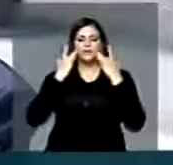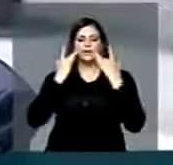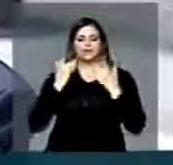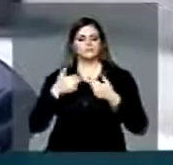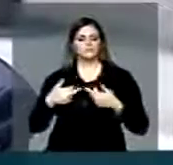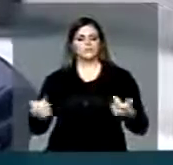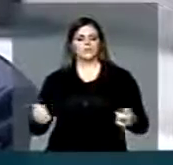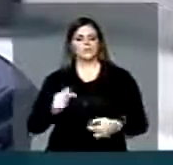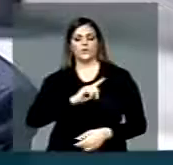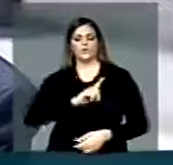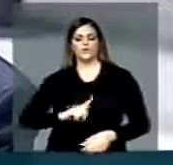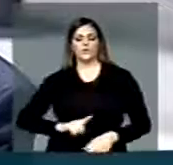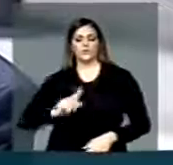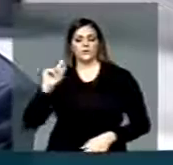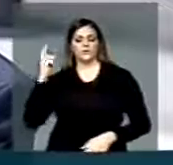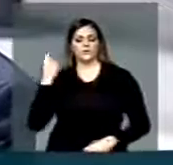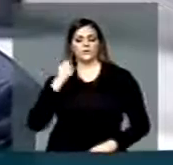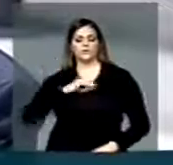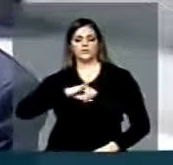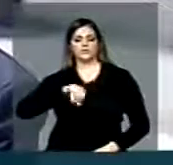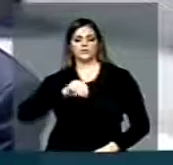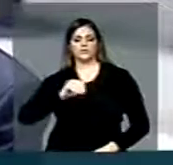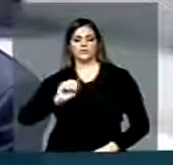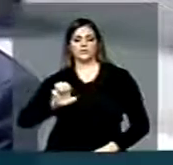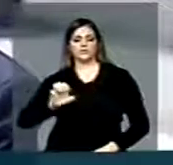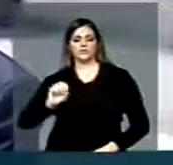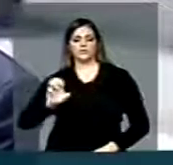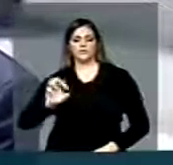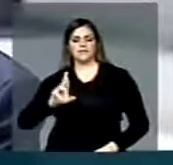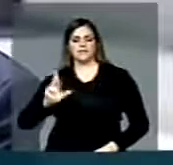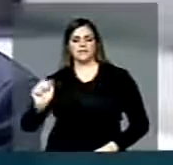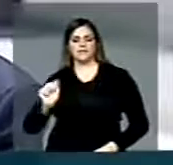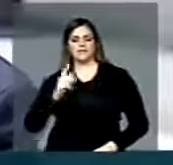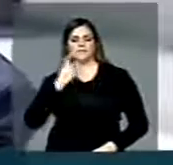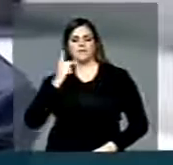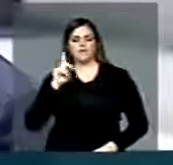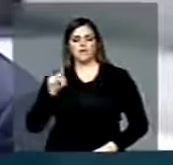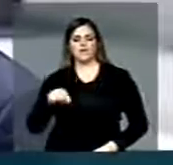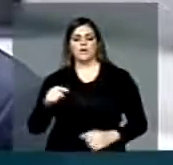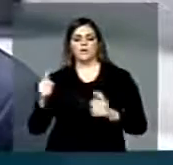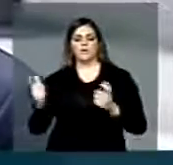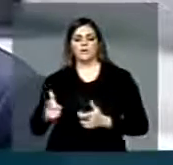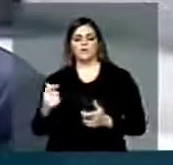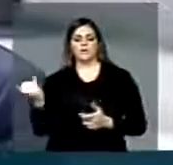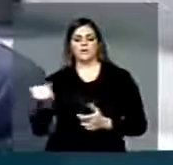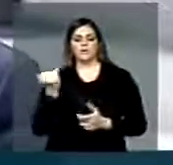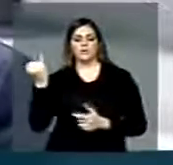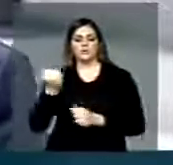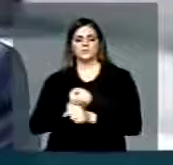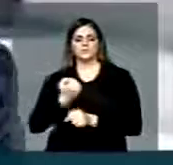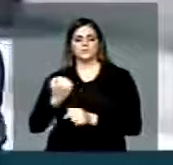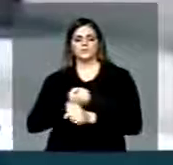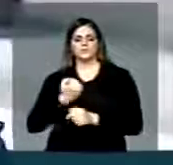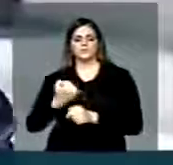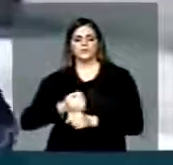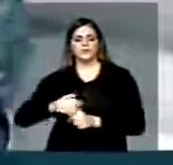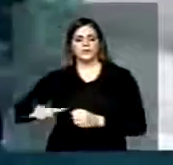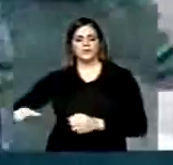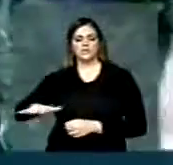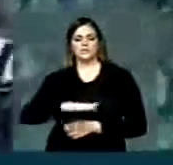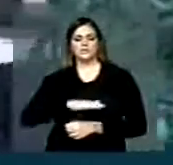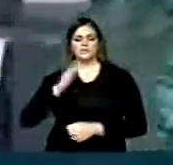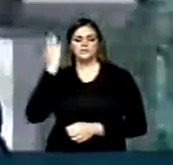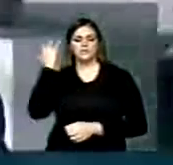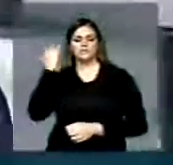seu antecessor, José Serra, disse que era o centro da reconstrução da região mais